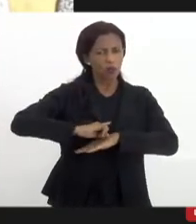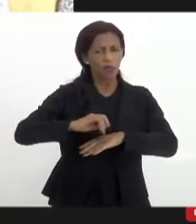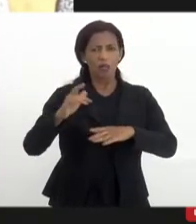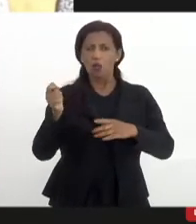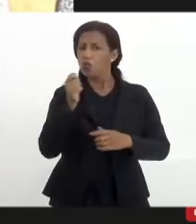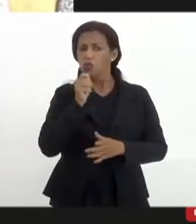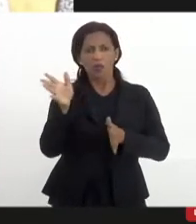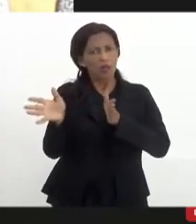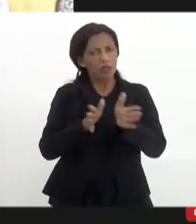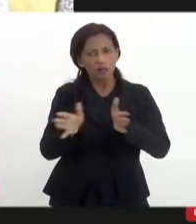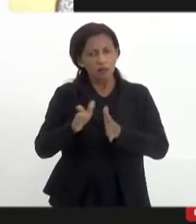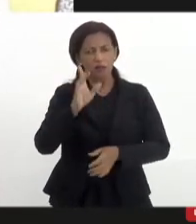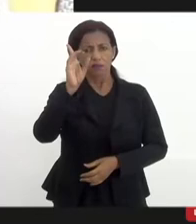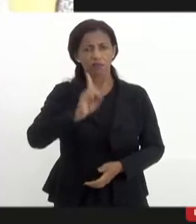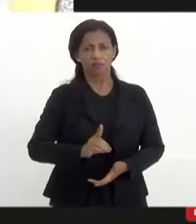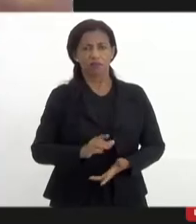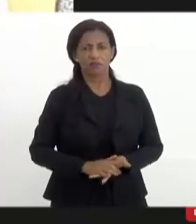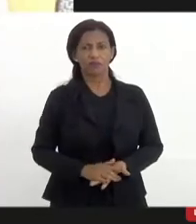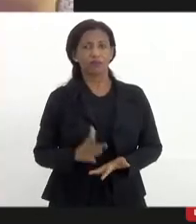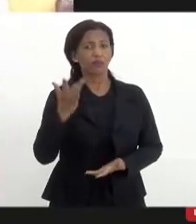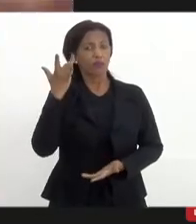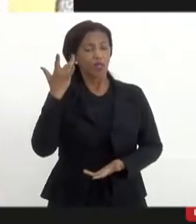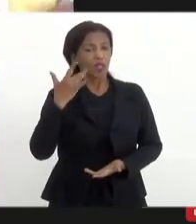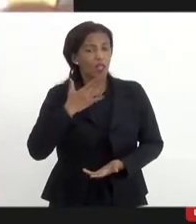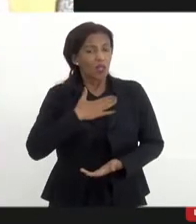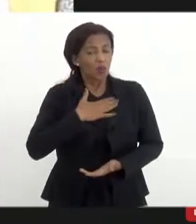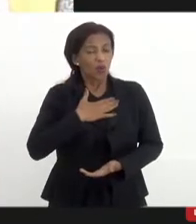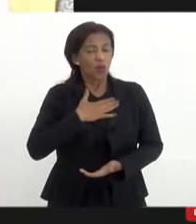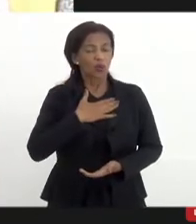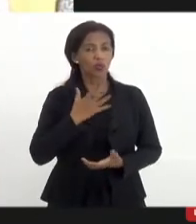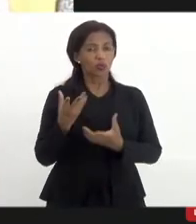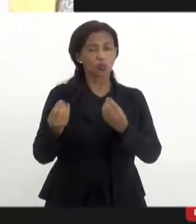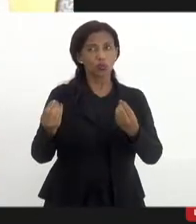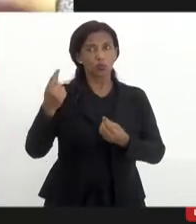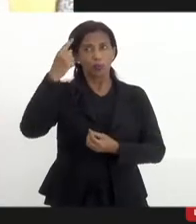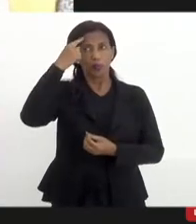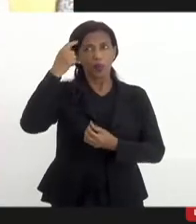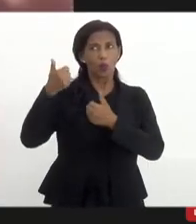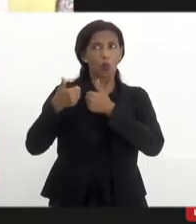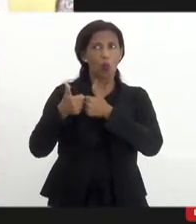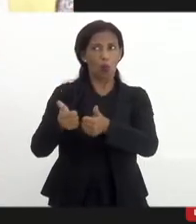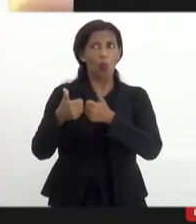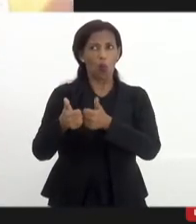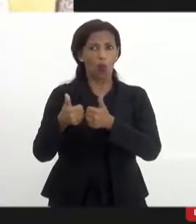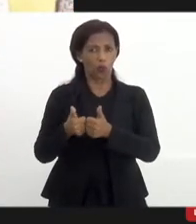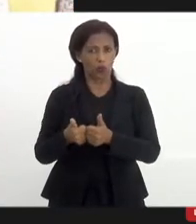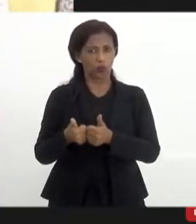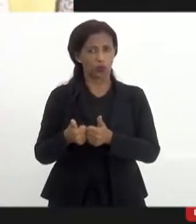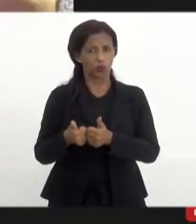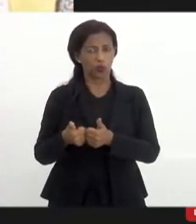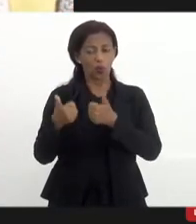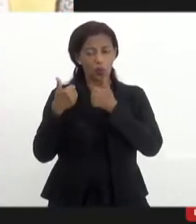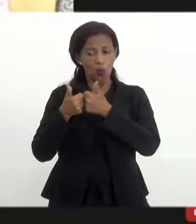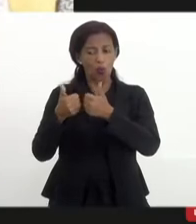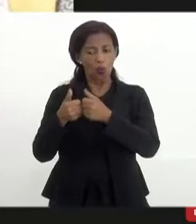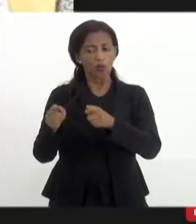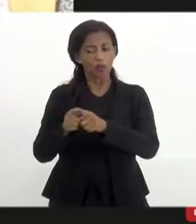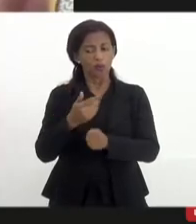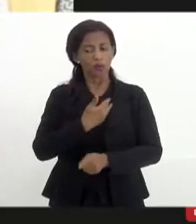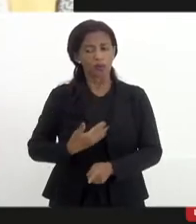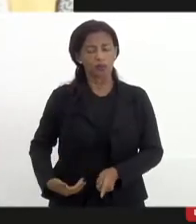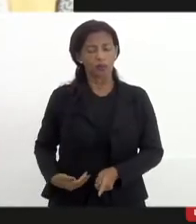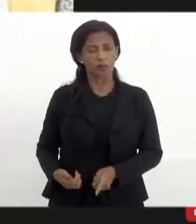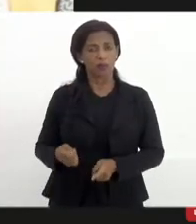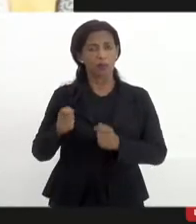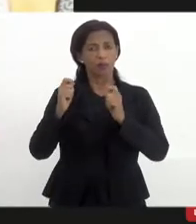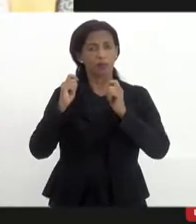a esse direito. Eu gosto muito de figurar com a questão do ônibus, o ônibus também é uma concessão pública para garantir